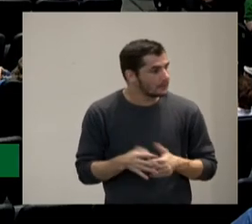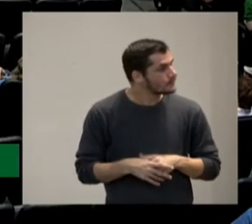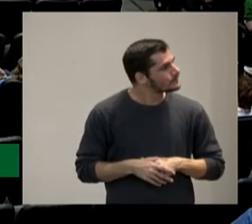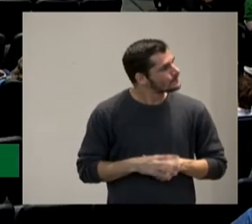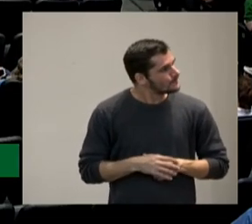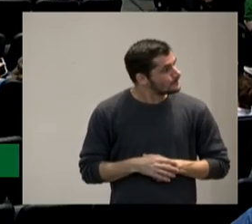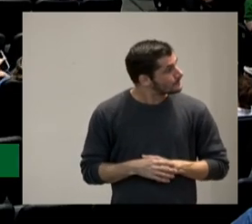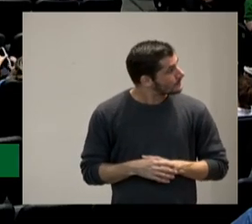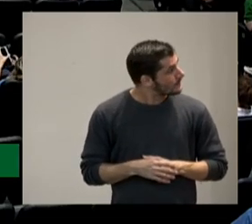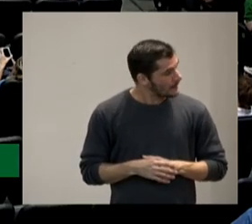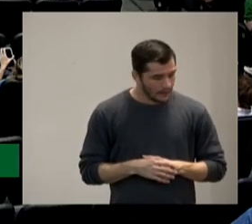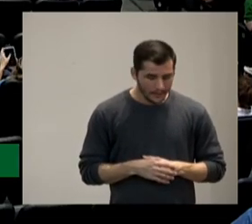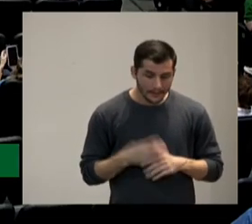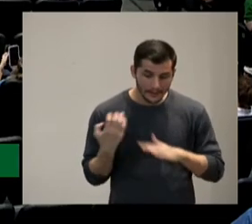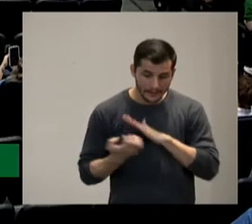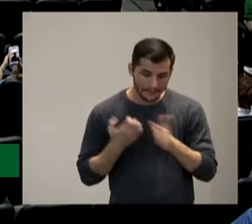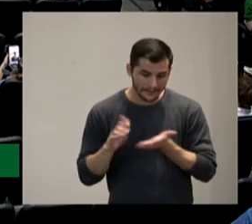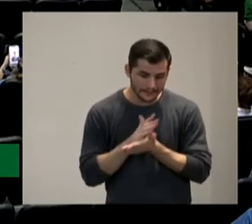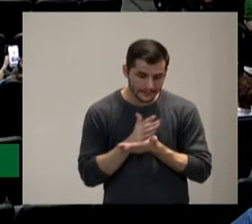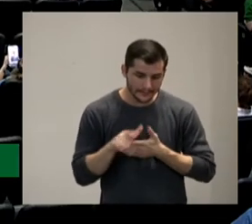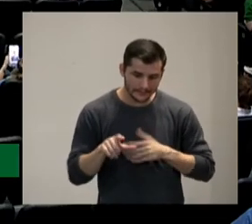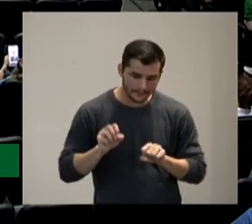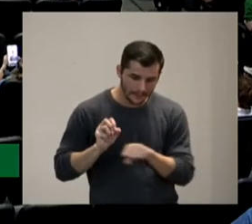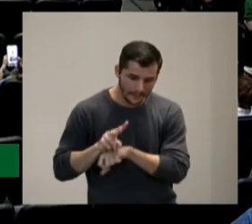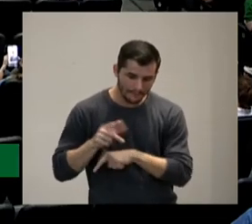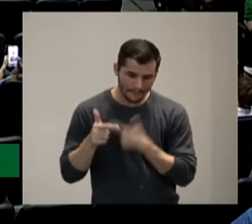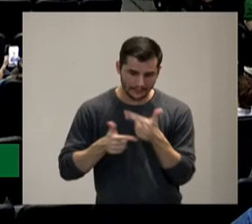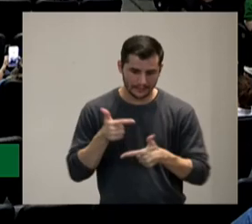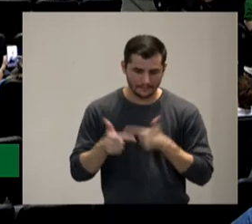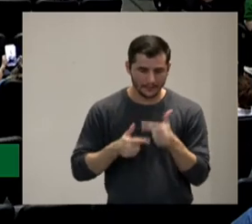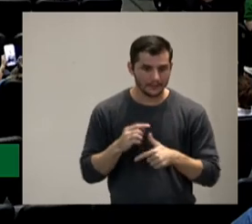as empresas quando vocês veem a vaga ali tem algumas